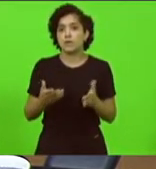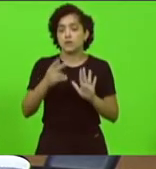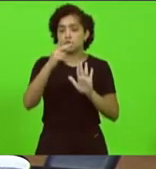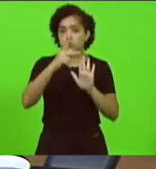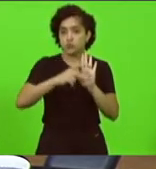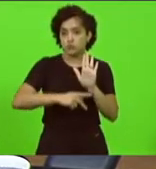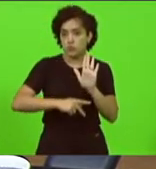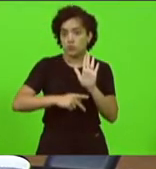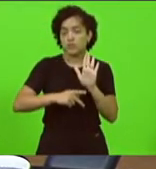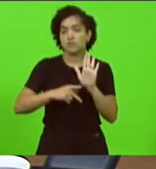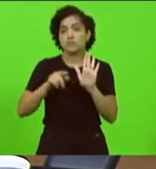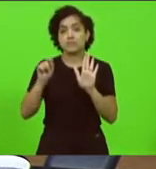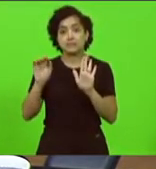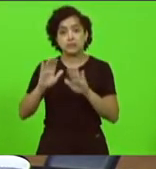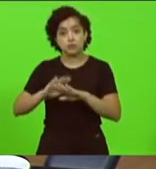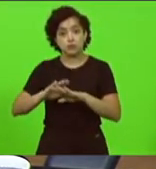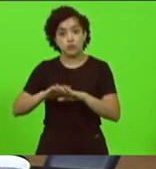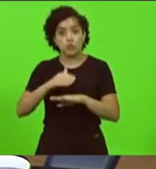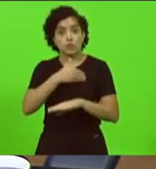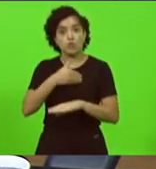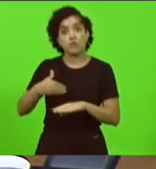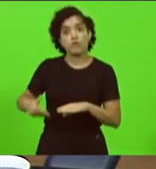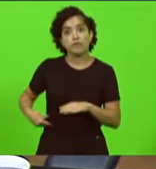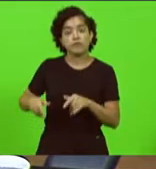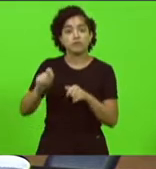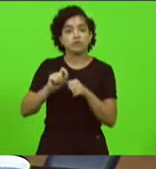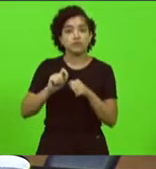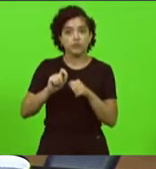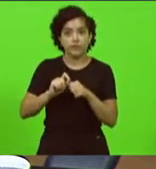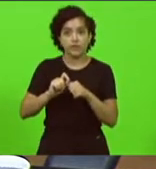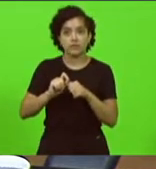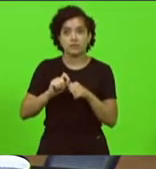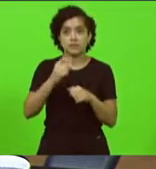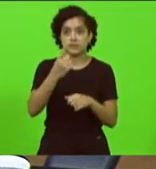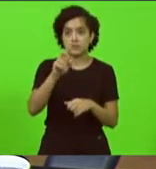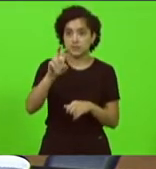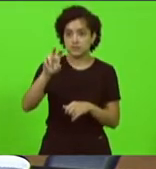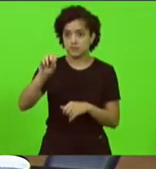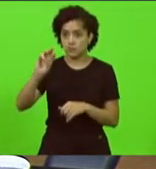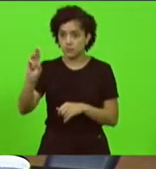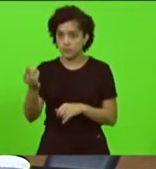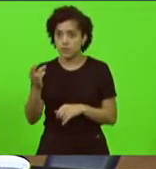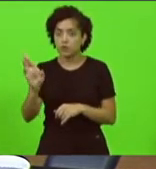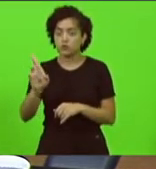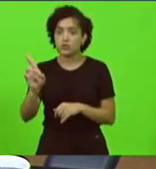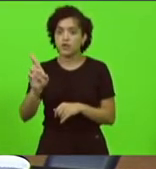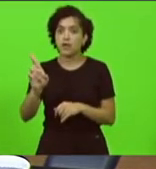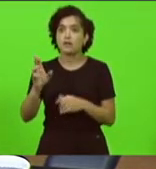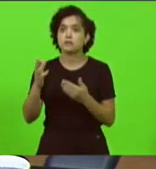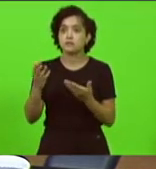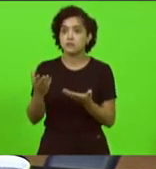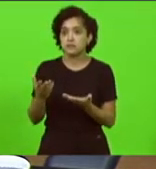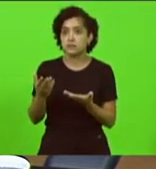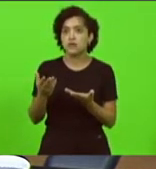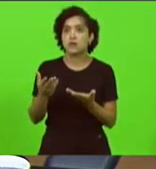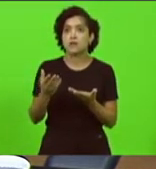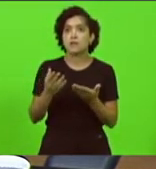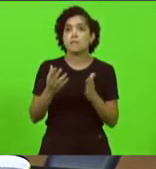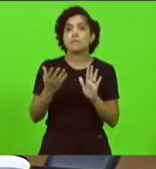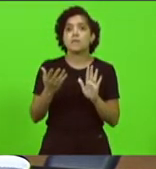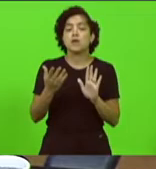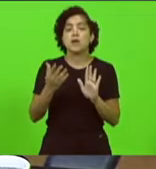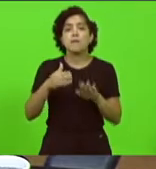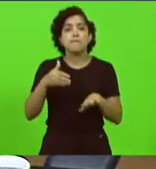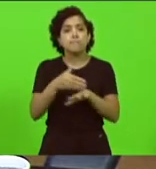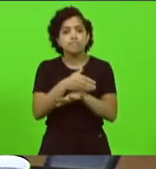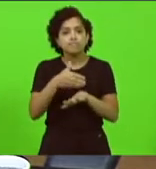fez propôs que atingem a cifra de 150 milhões de reais o programa mais acessado está sendo